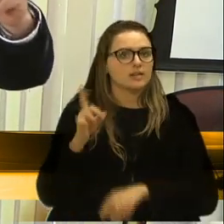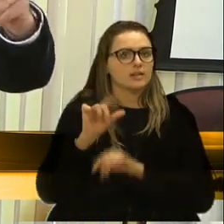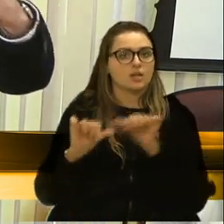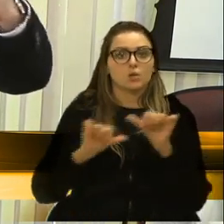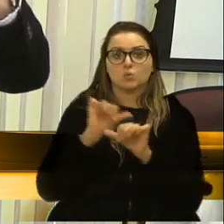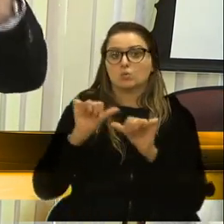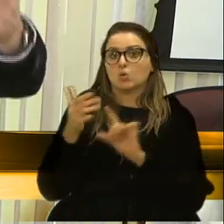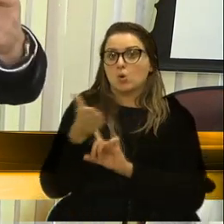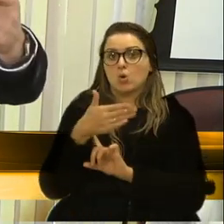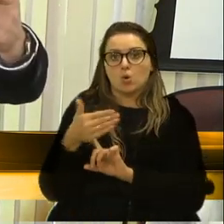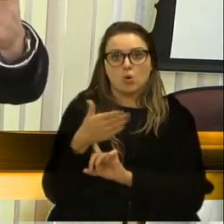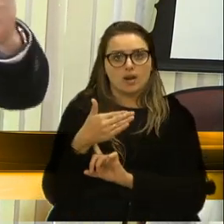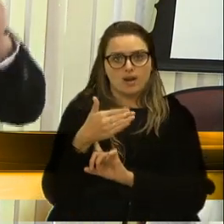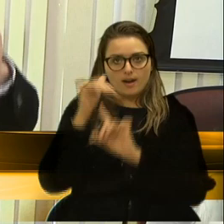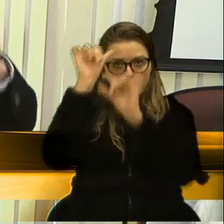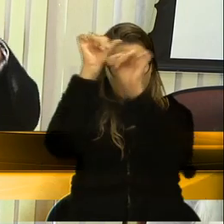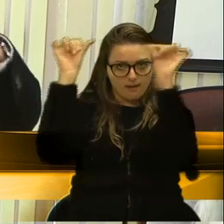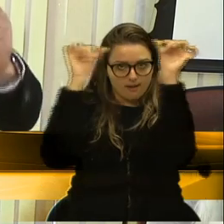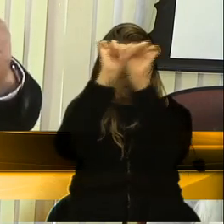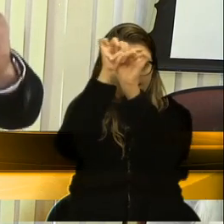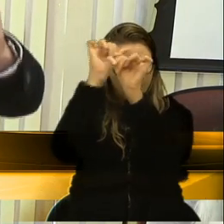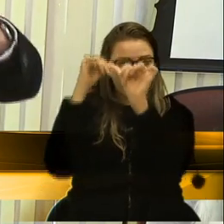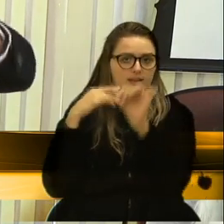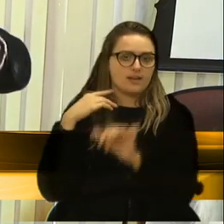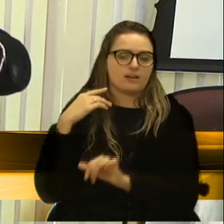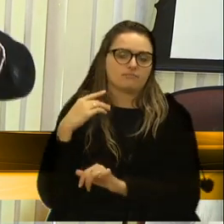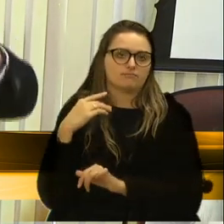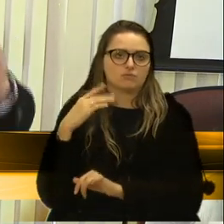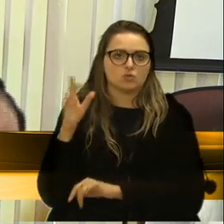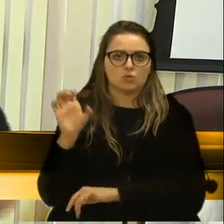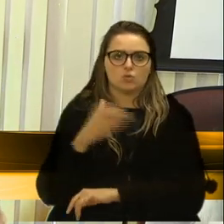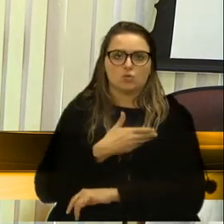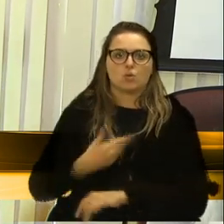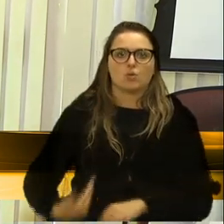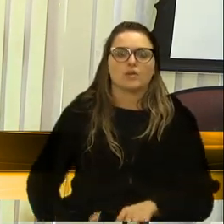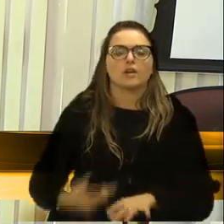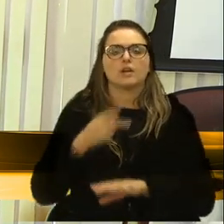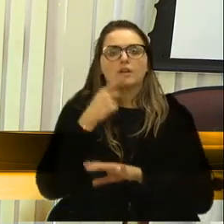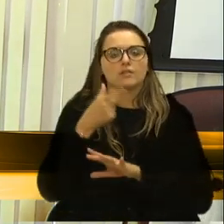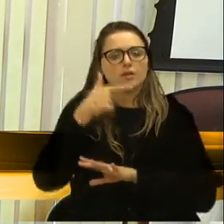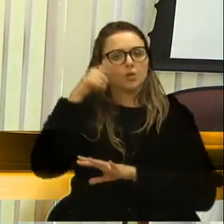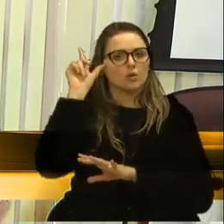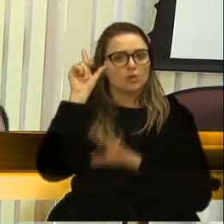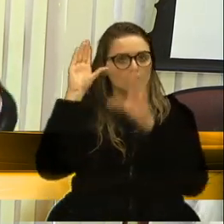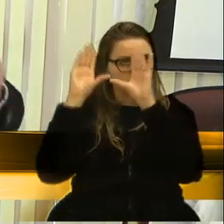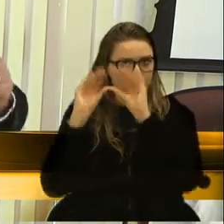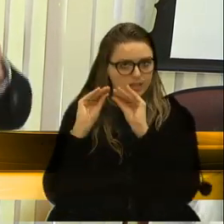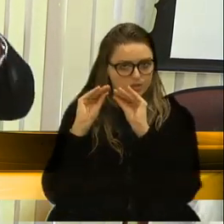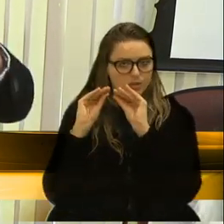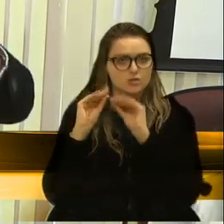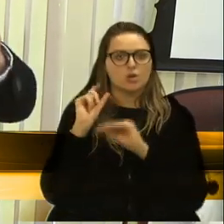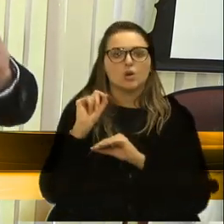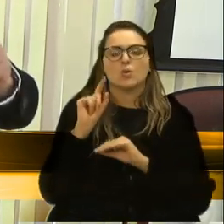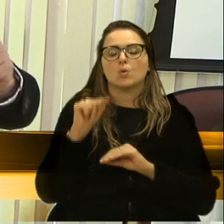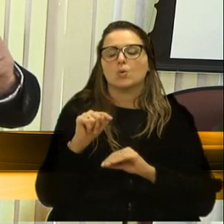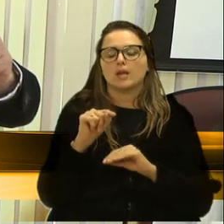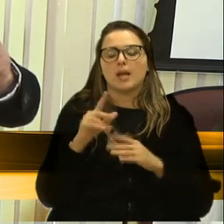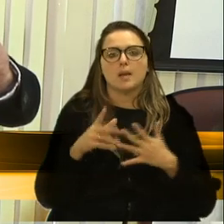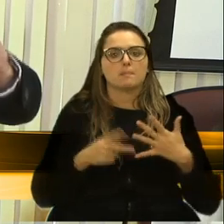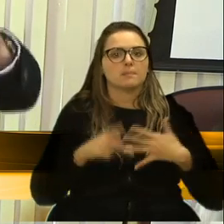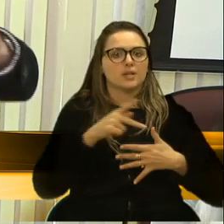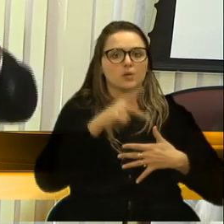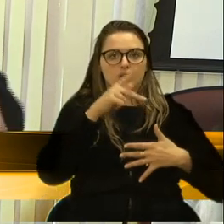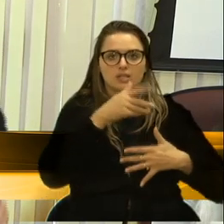cabeça do vereador, tentar dialogar. O governador falou ontem à noite que o que prima o governo dele